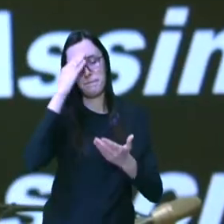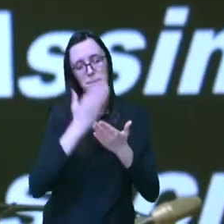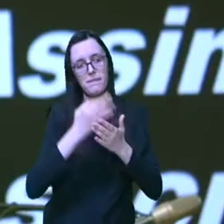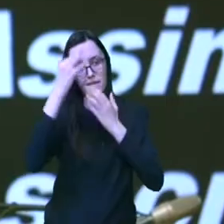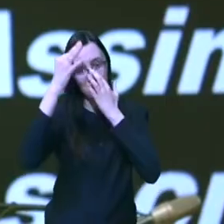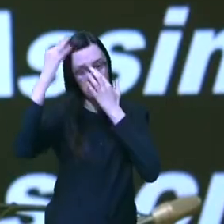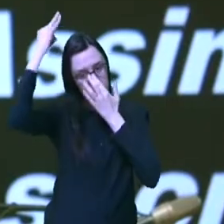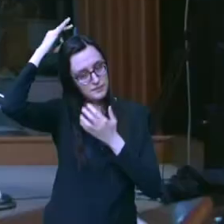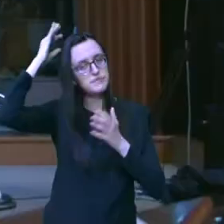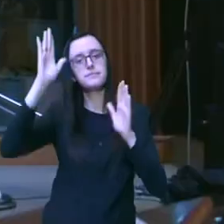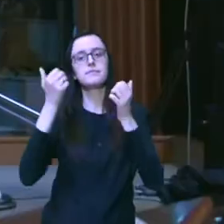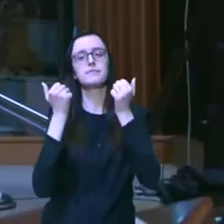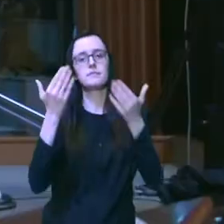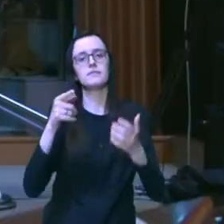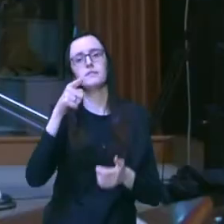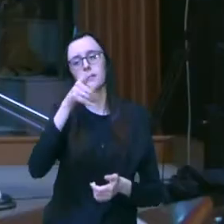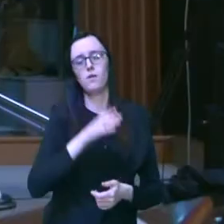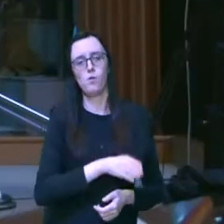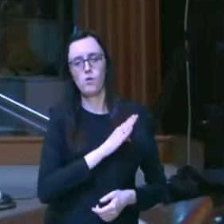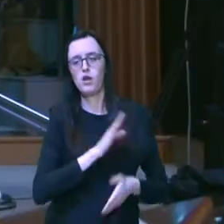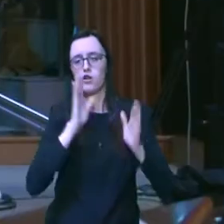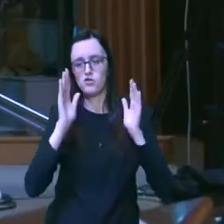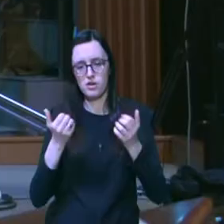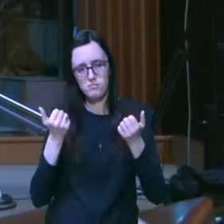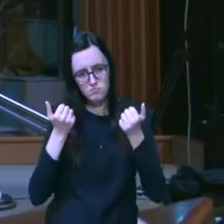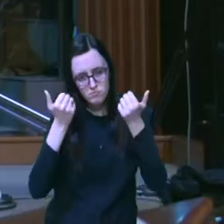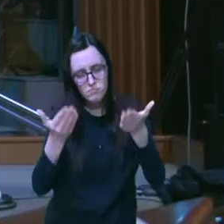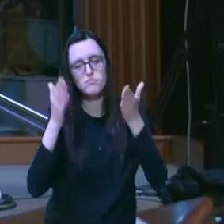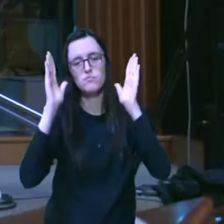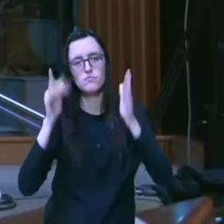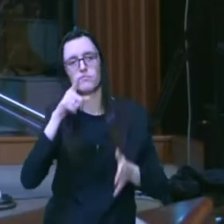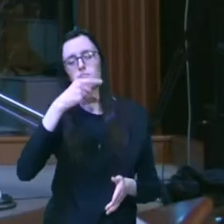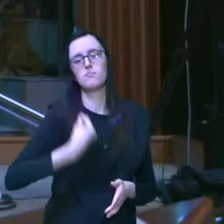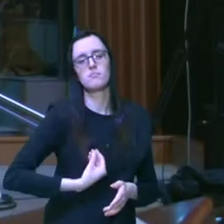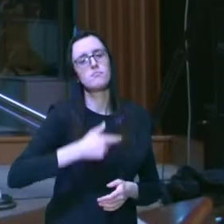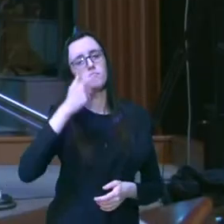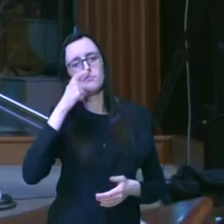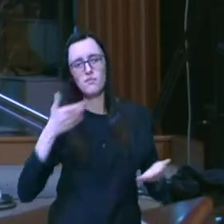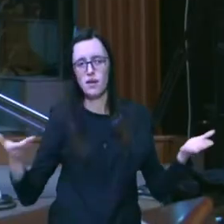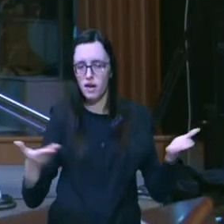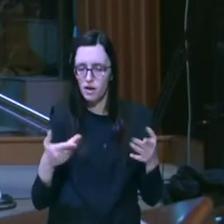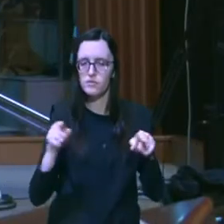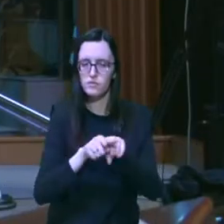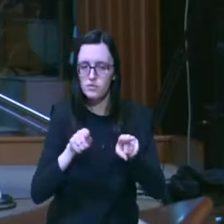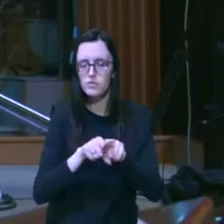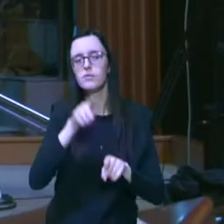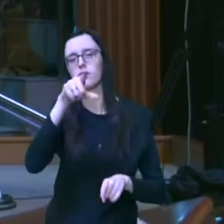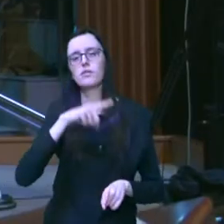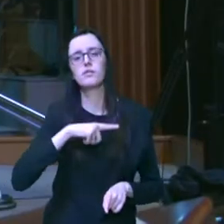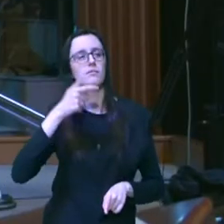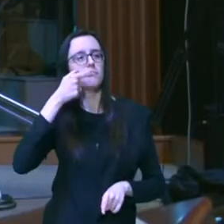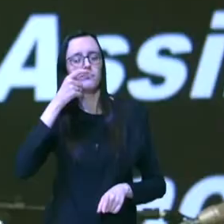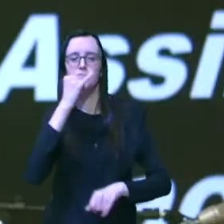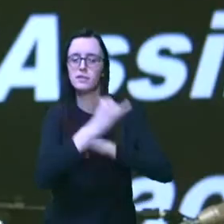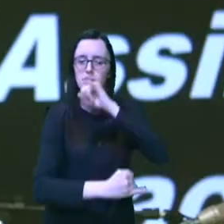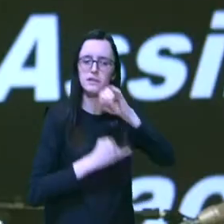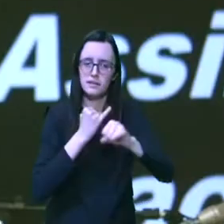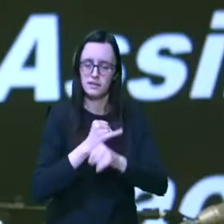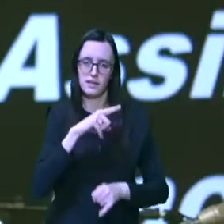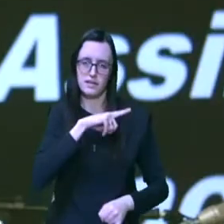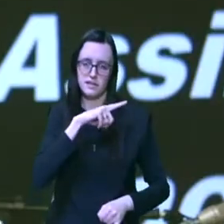colocado no seu coração no seu você que está assistindo conosco também aqui pela internet